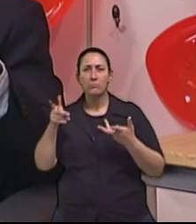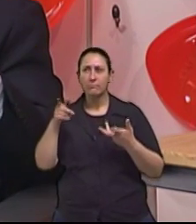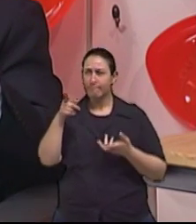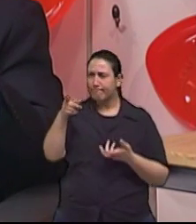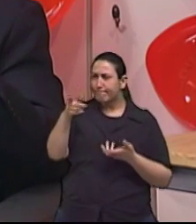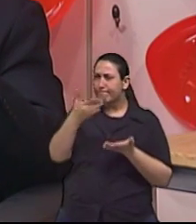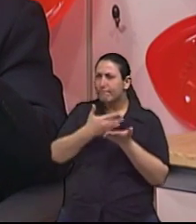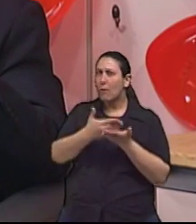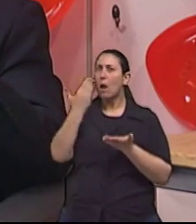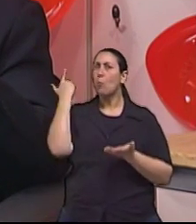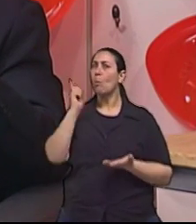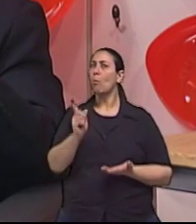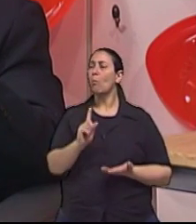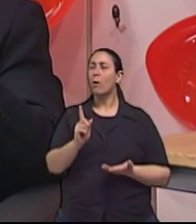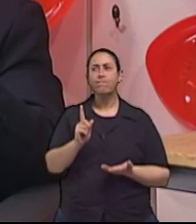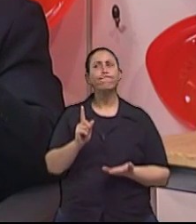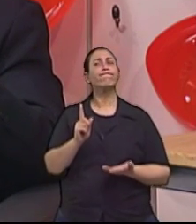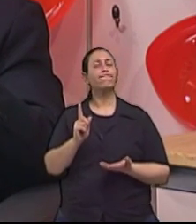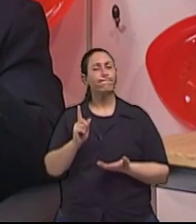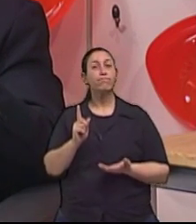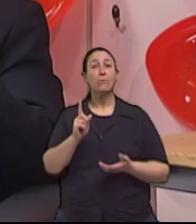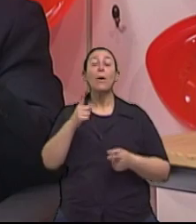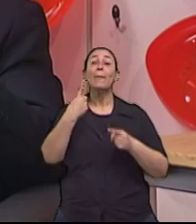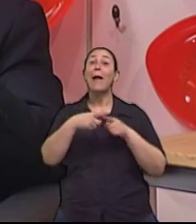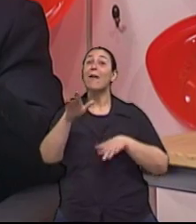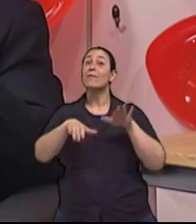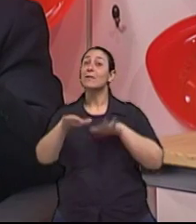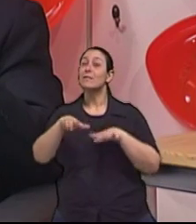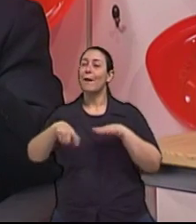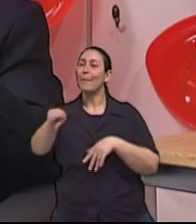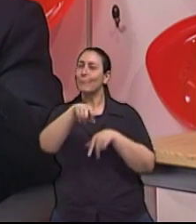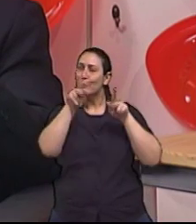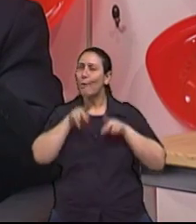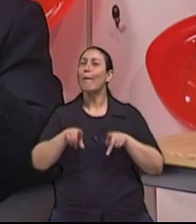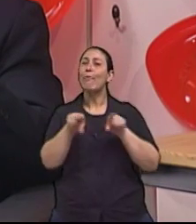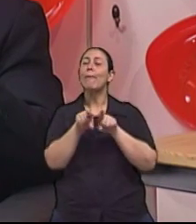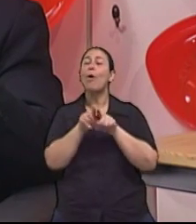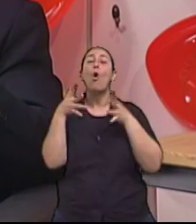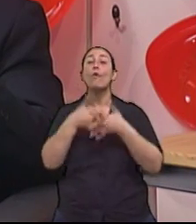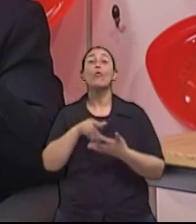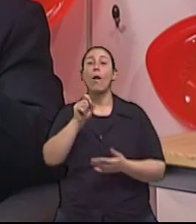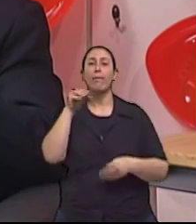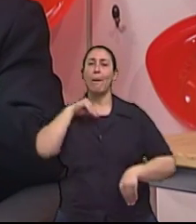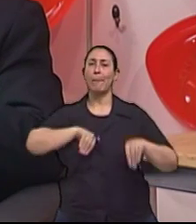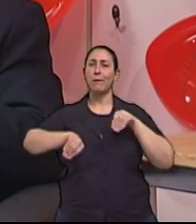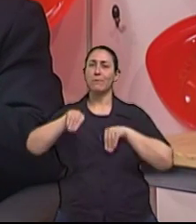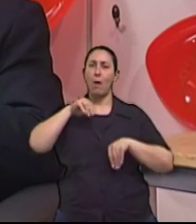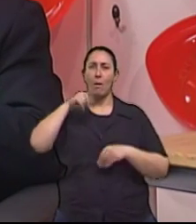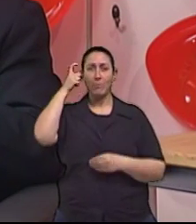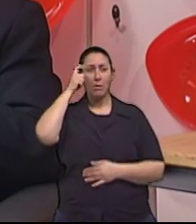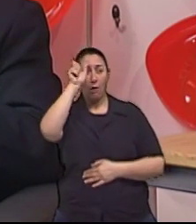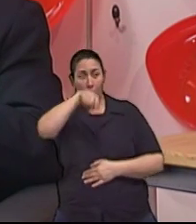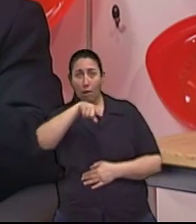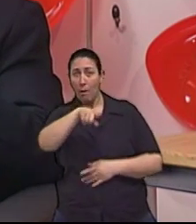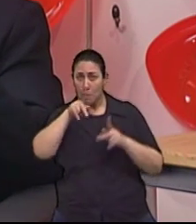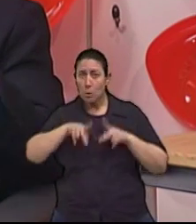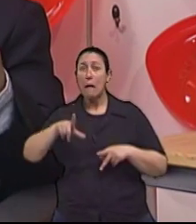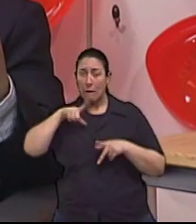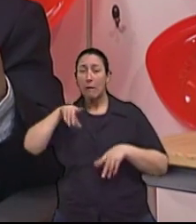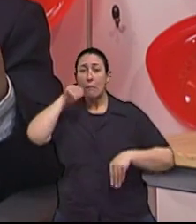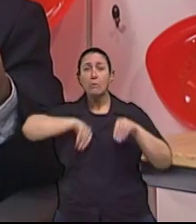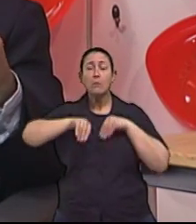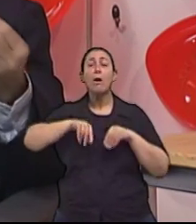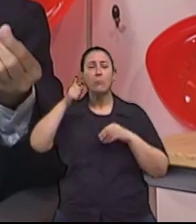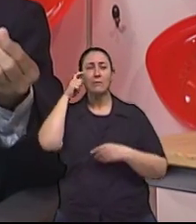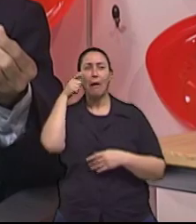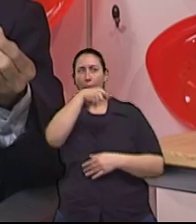verificar se há depressão associada ou não, porque a depressão muitas vezes confunde o diagnóstico de demência, né? Muitas vezes ela está presente junto com a demência e muitas